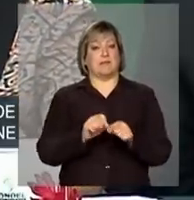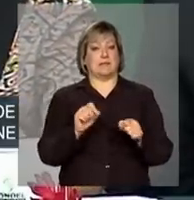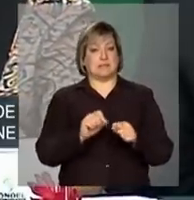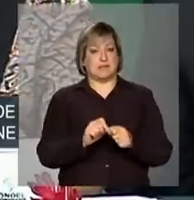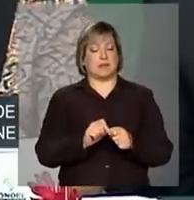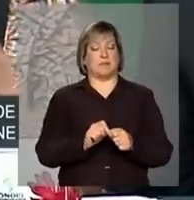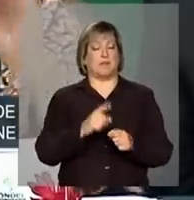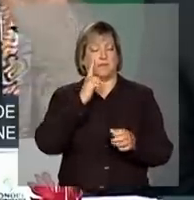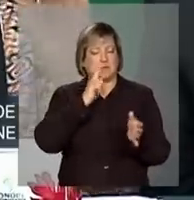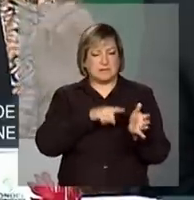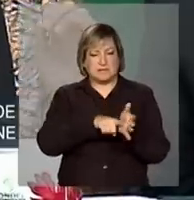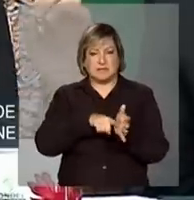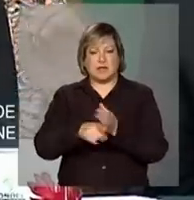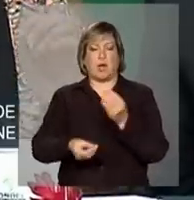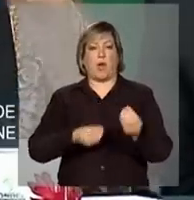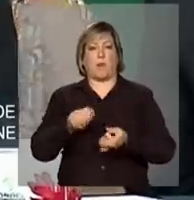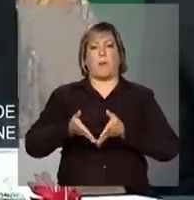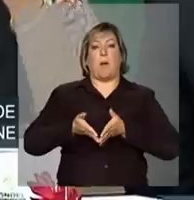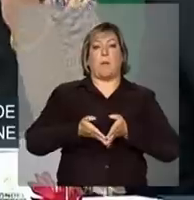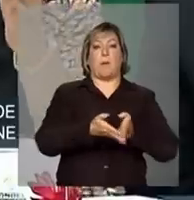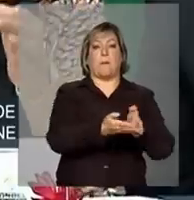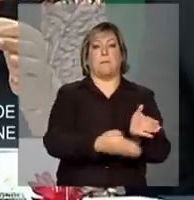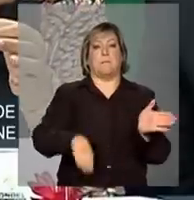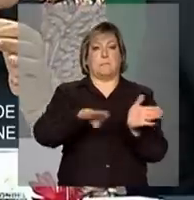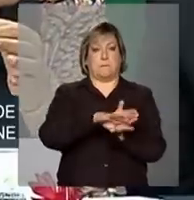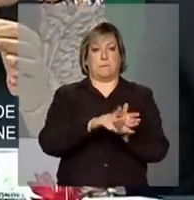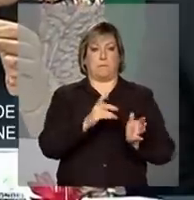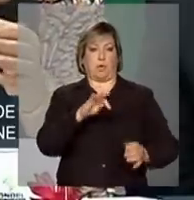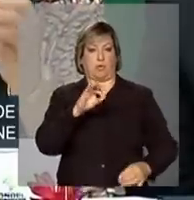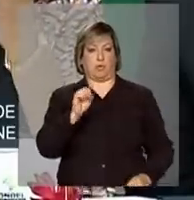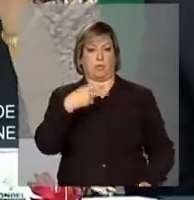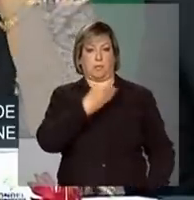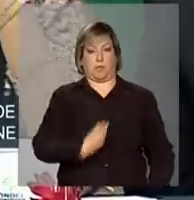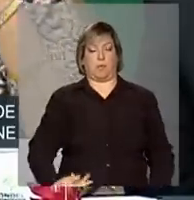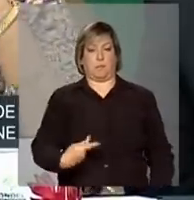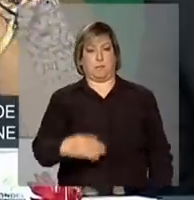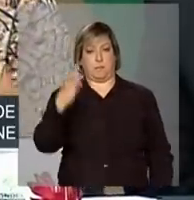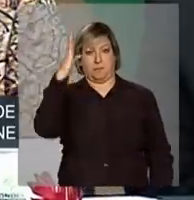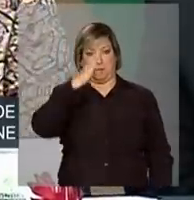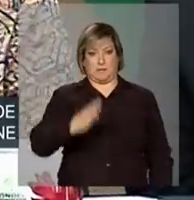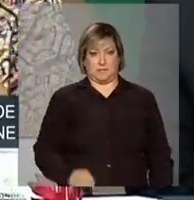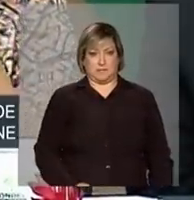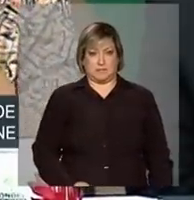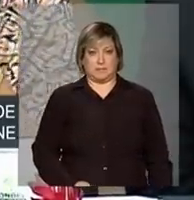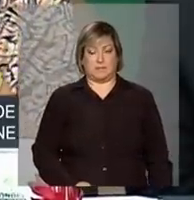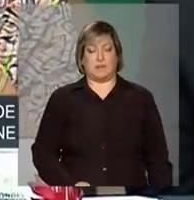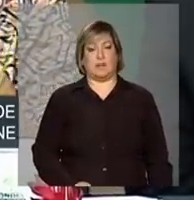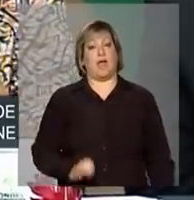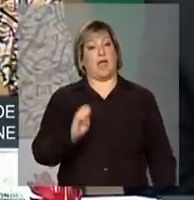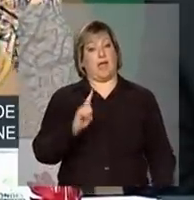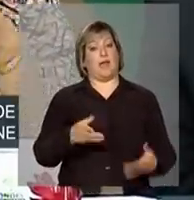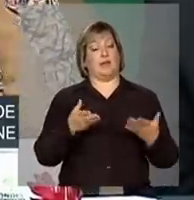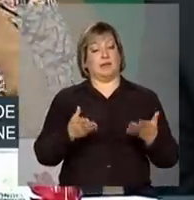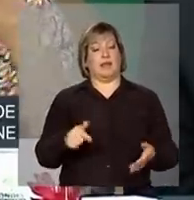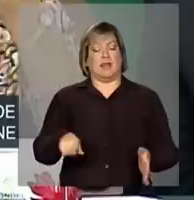um levantamento dos portos públicos do país. Obviamente, esse levantamento dos portos